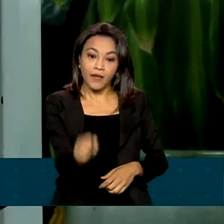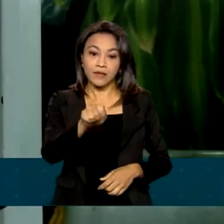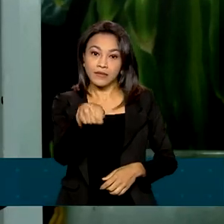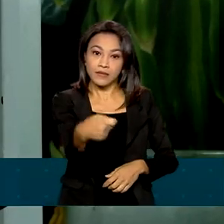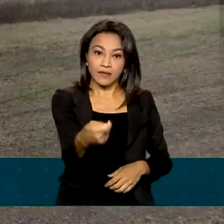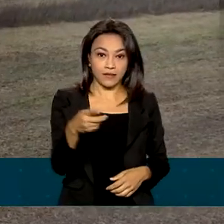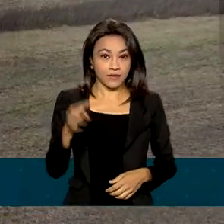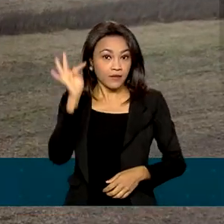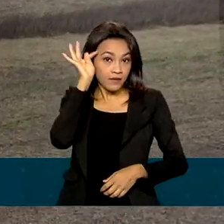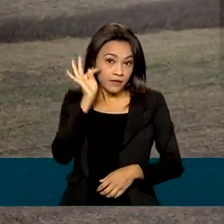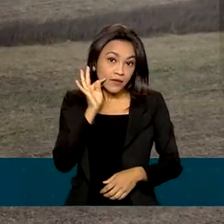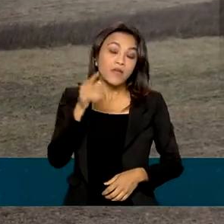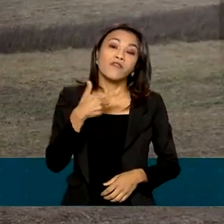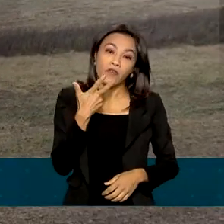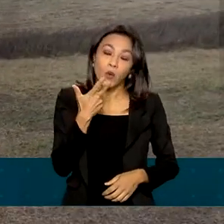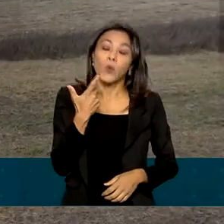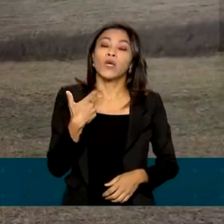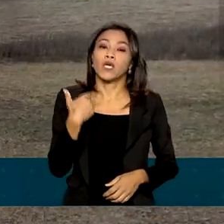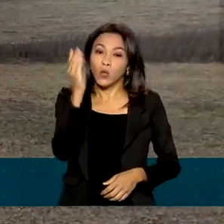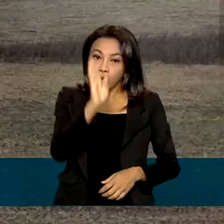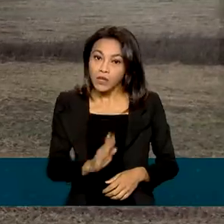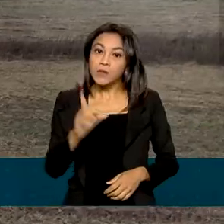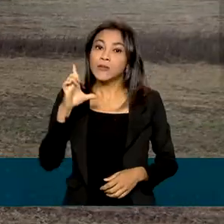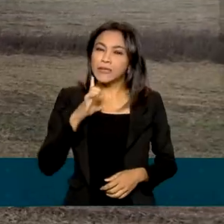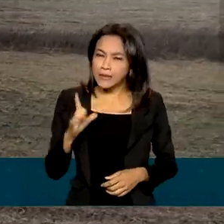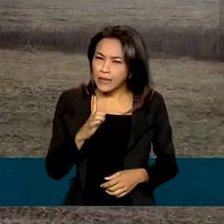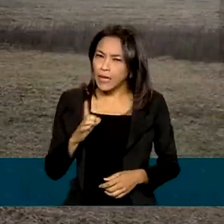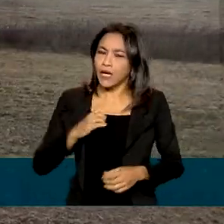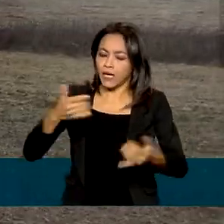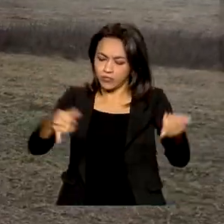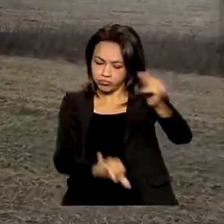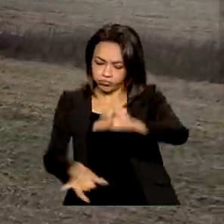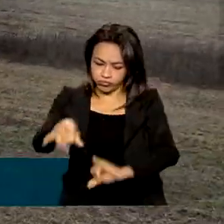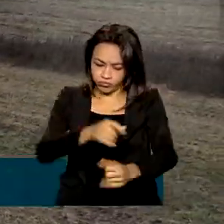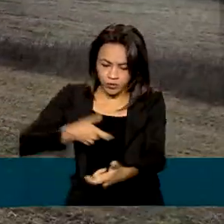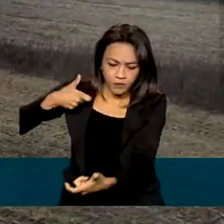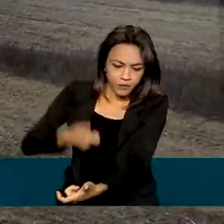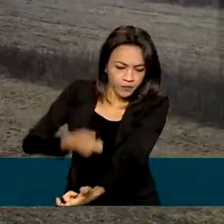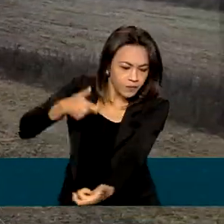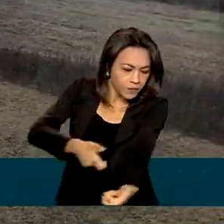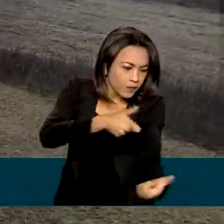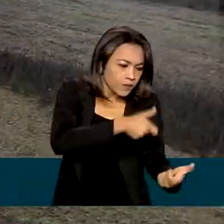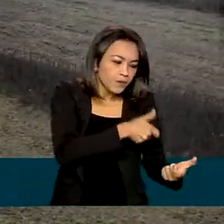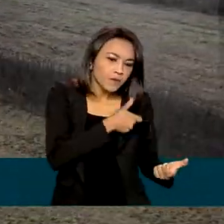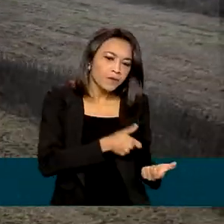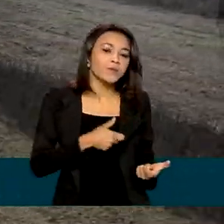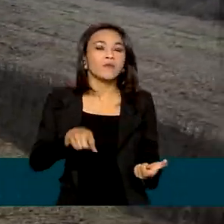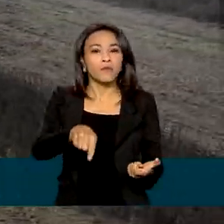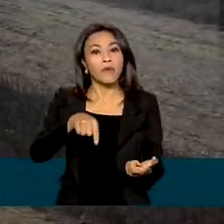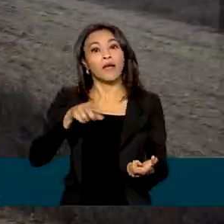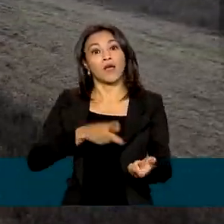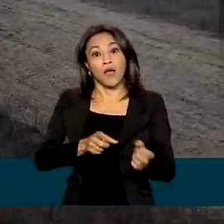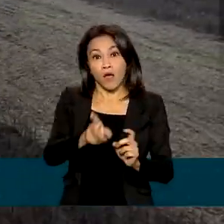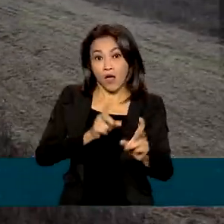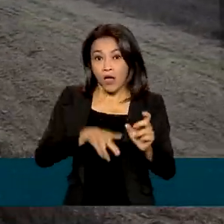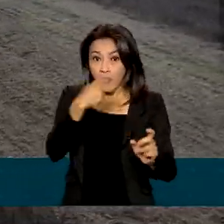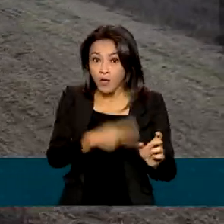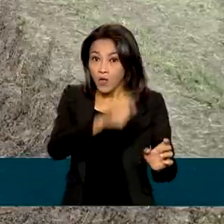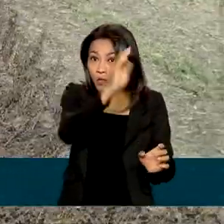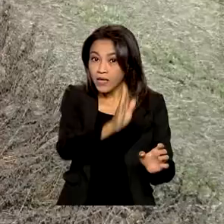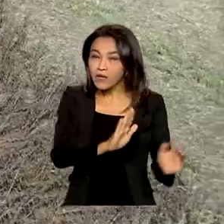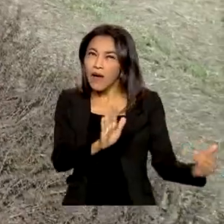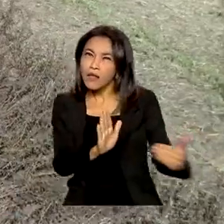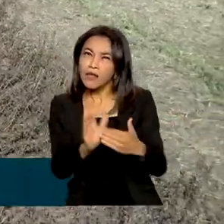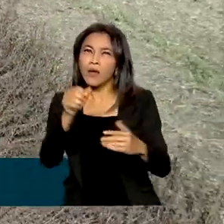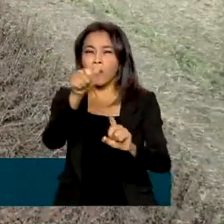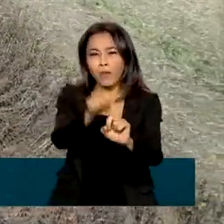e Abastecimento, o Brasil tem estoques de fertilizantes suficientes para abastecer o mercado interno até outubro,